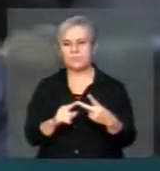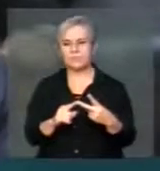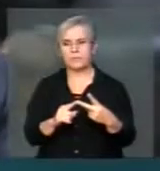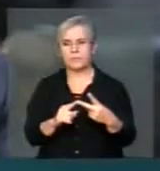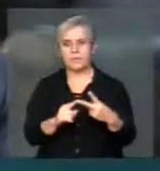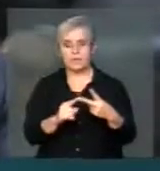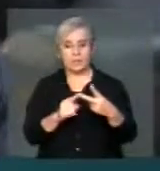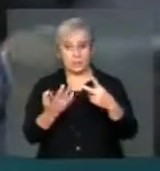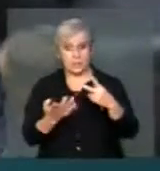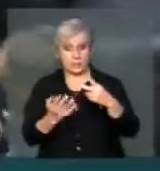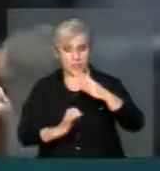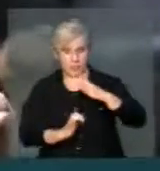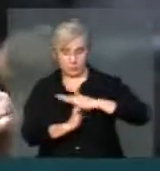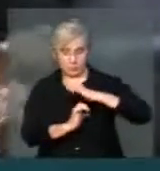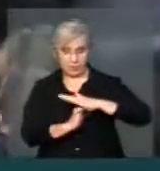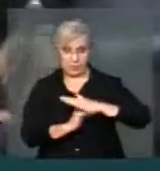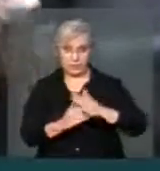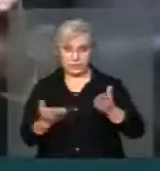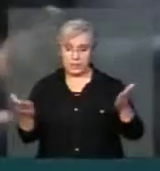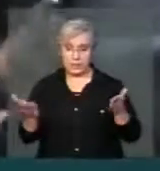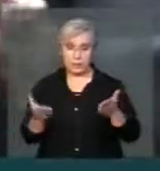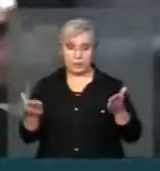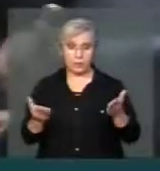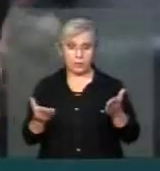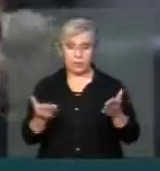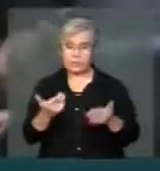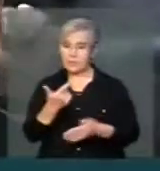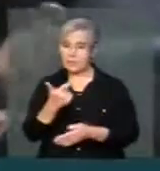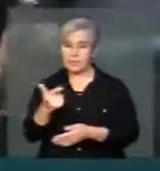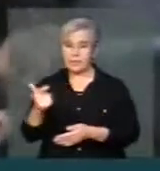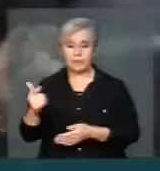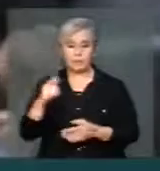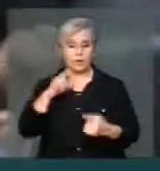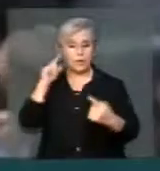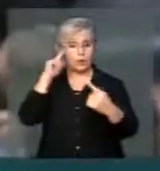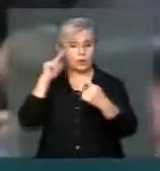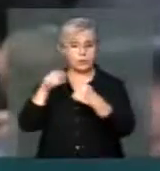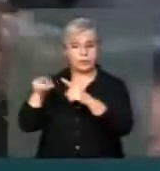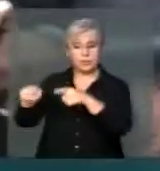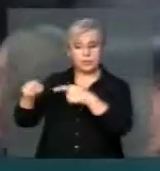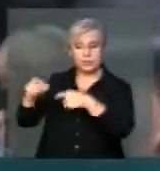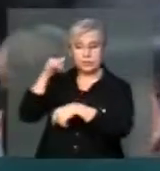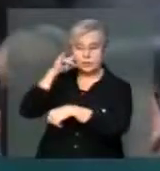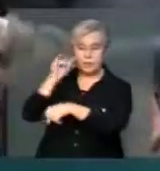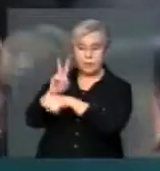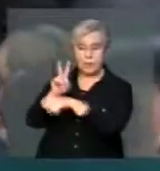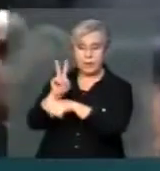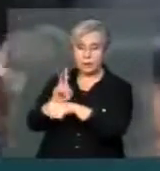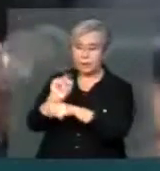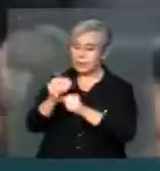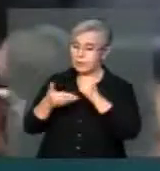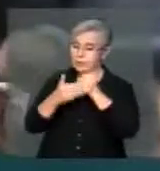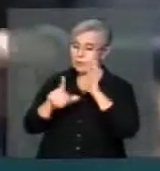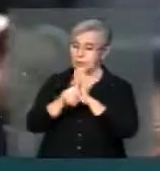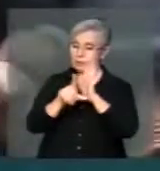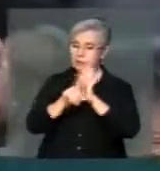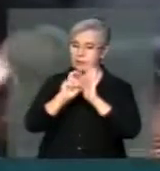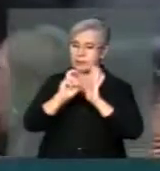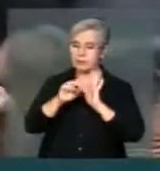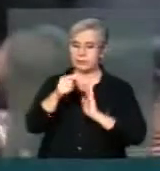essa empresa agora não terá mais a finalidade agropecuária de acordo com a lei 5